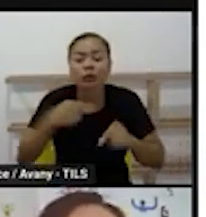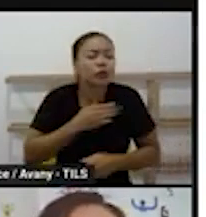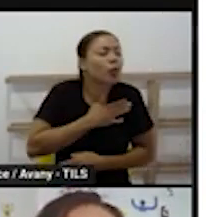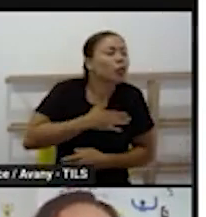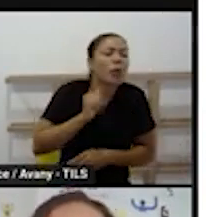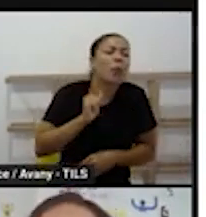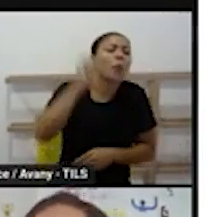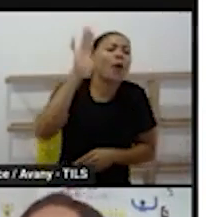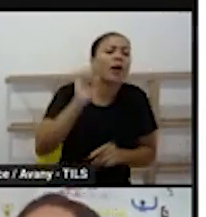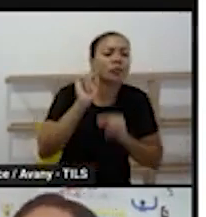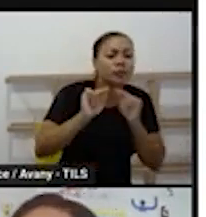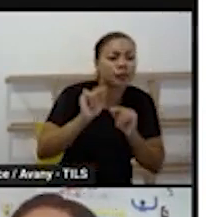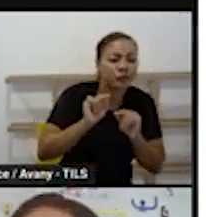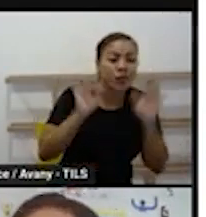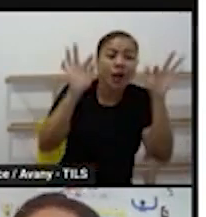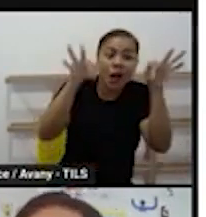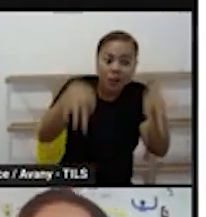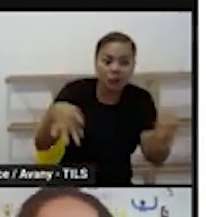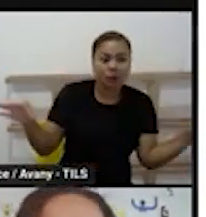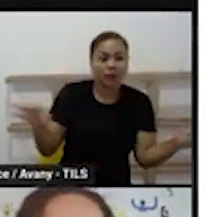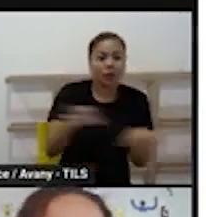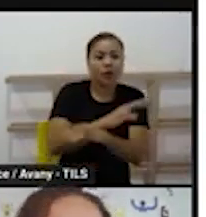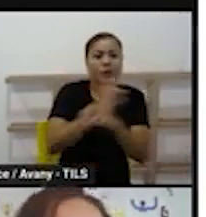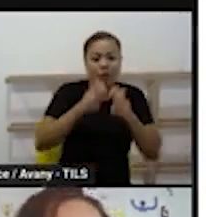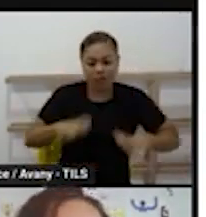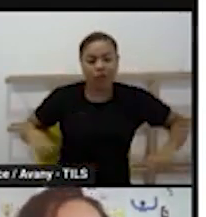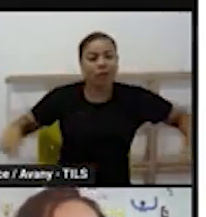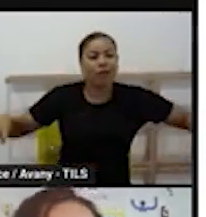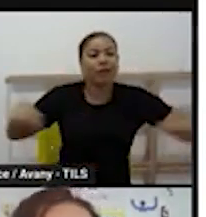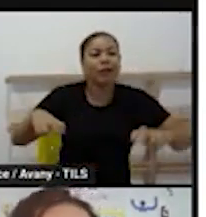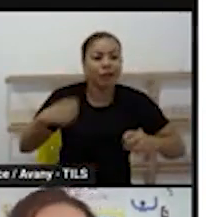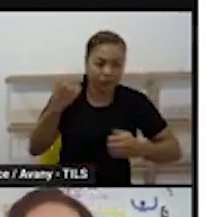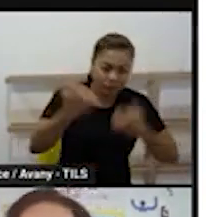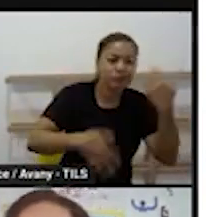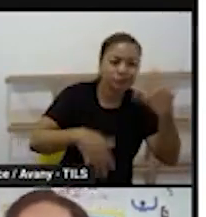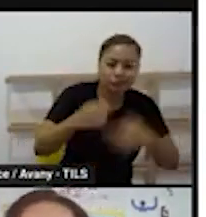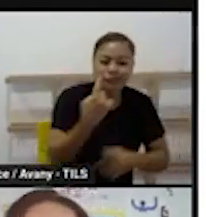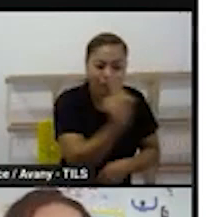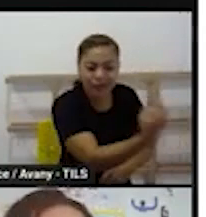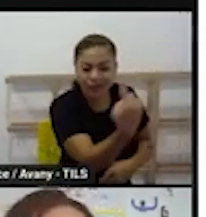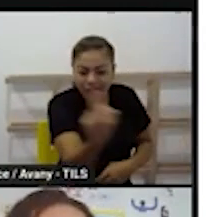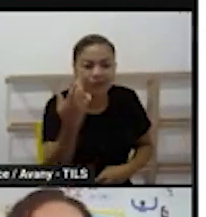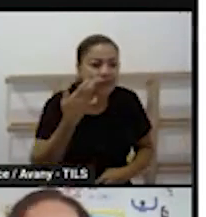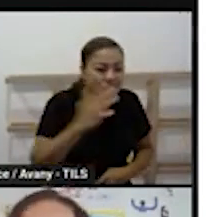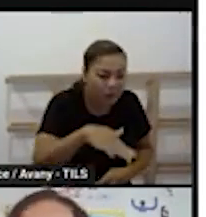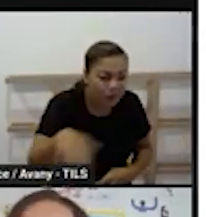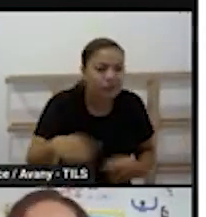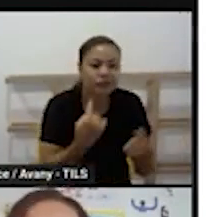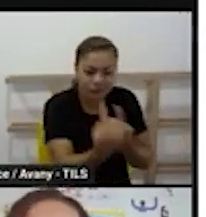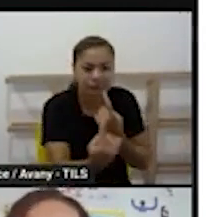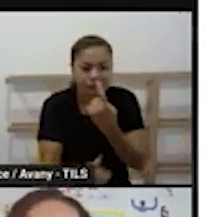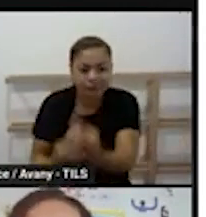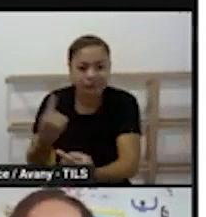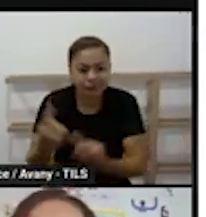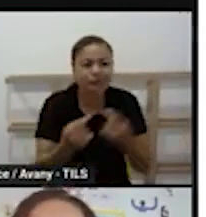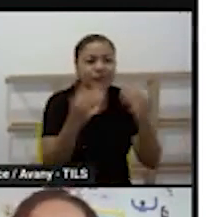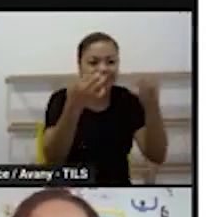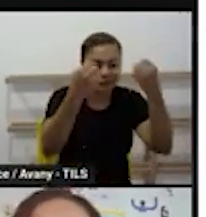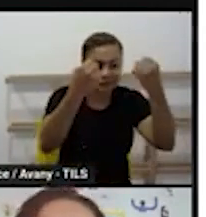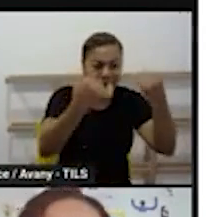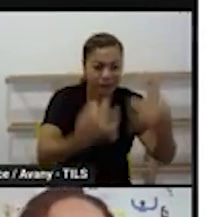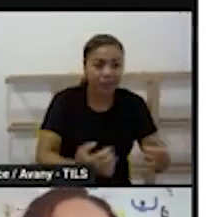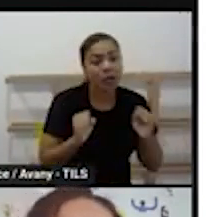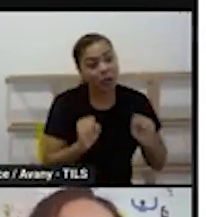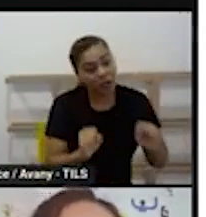nessa roda final que a gente apresenta atividade para casa se for o caso do grupo 4 e 5 levar atividade para